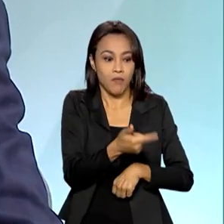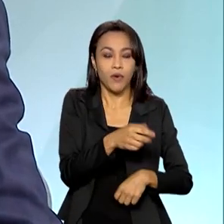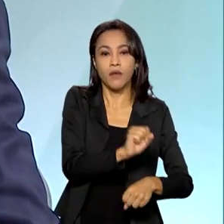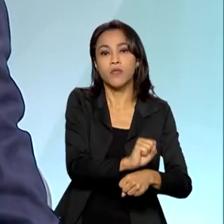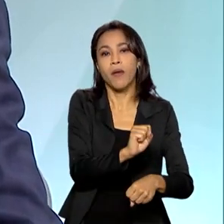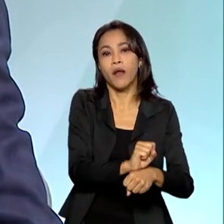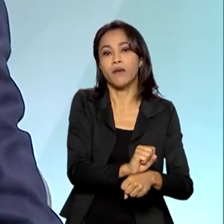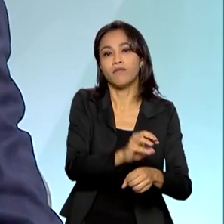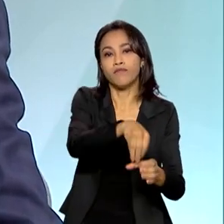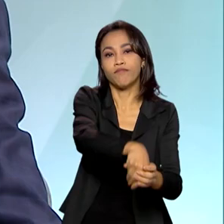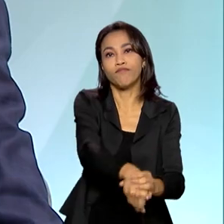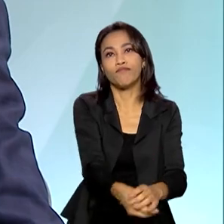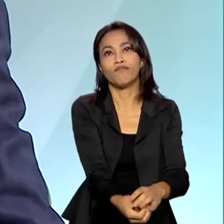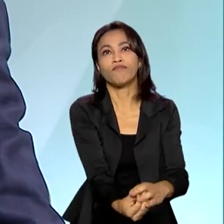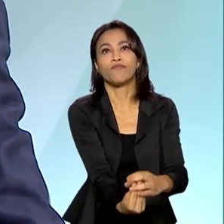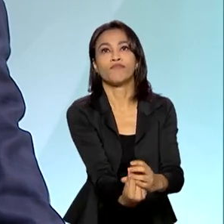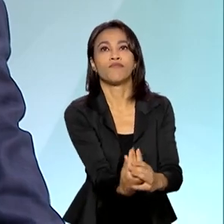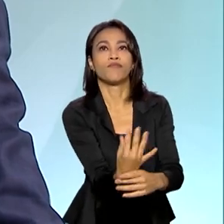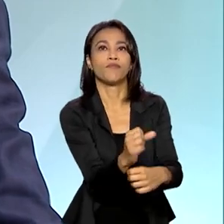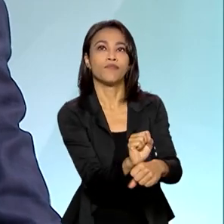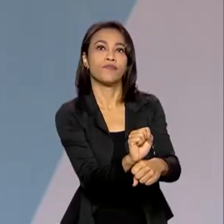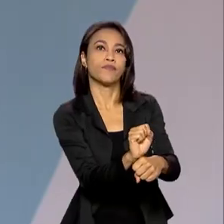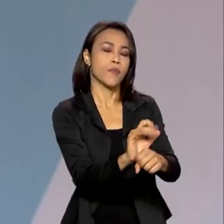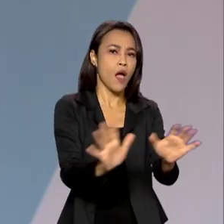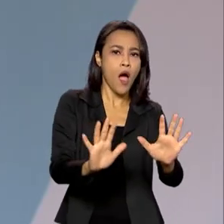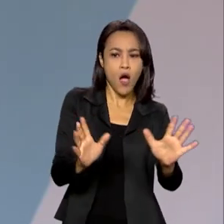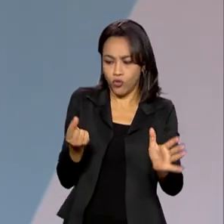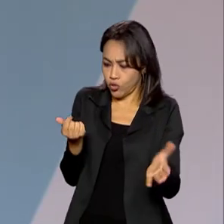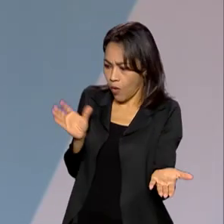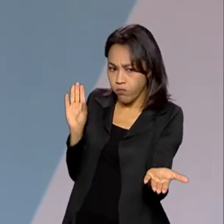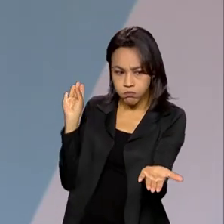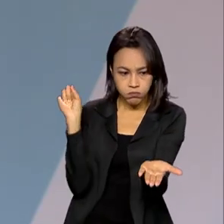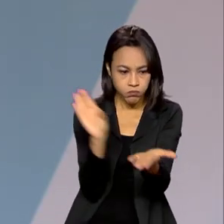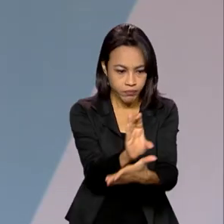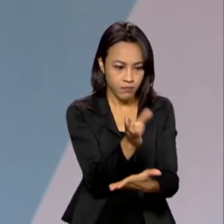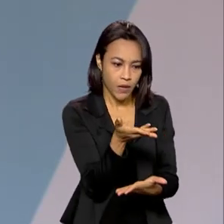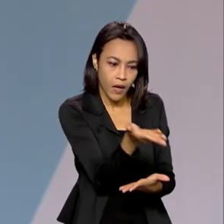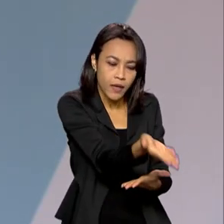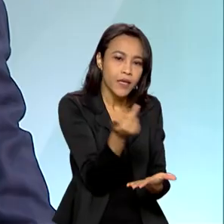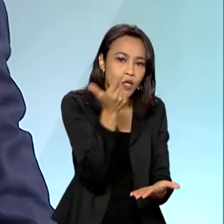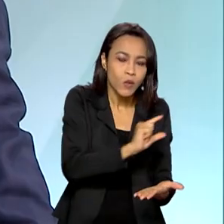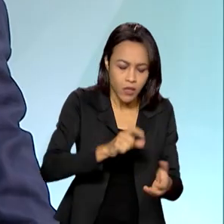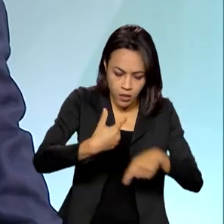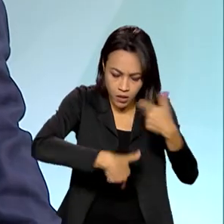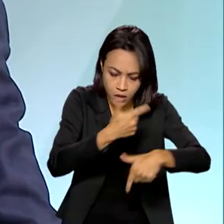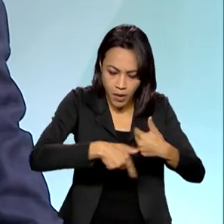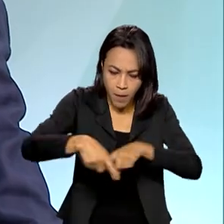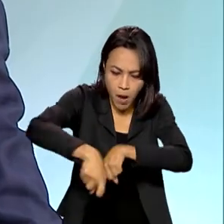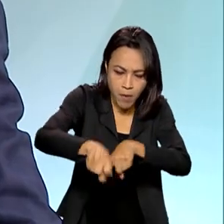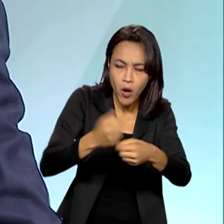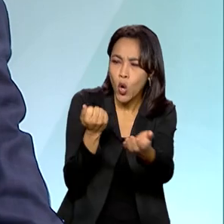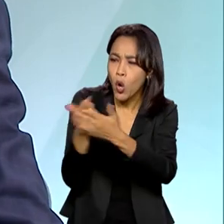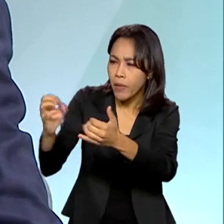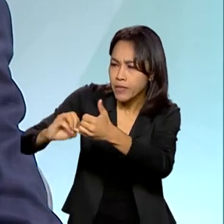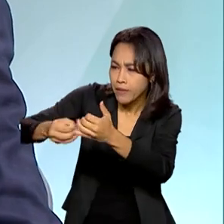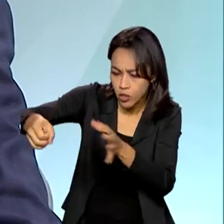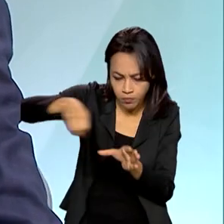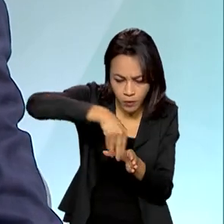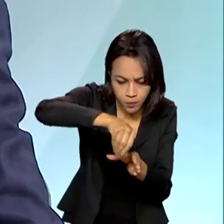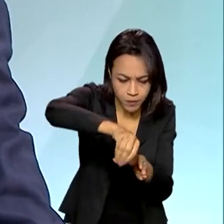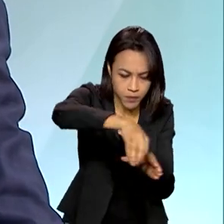espera. É verdade. Os recursos precisam chegar ao agricultor para que ele possa comprar sementes,